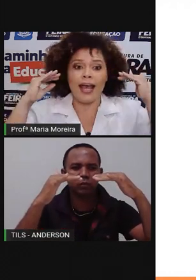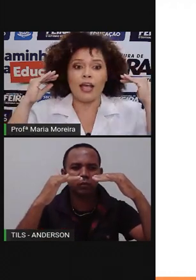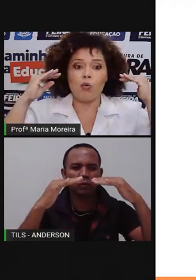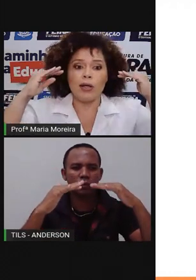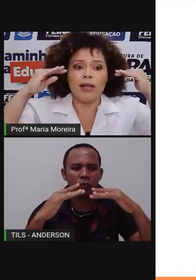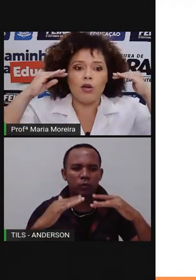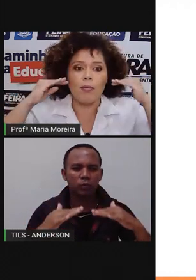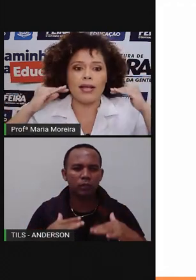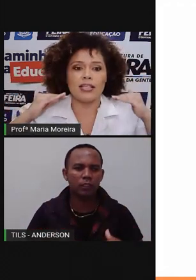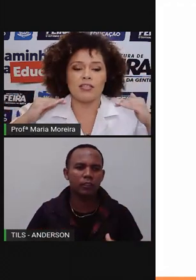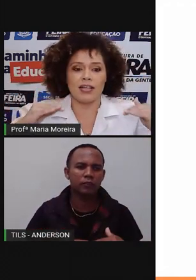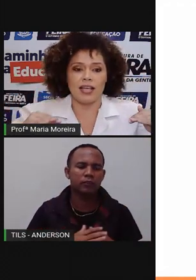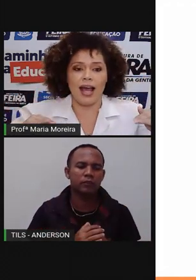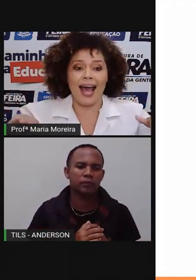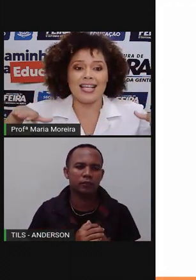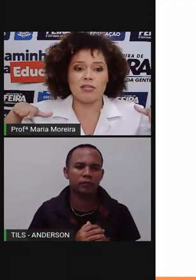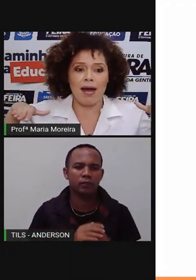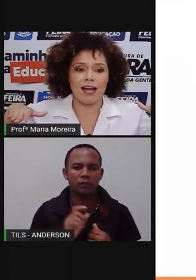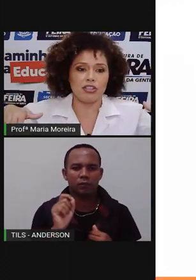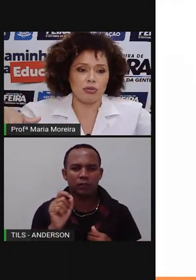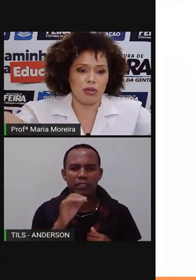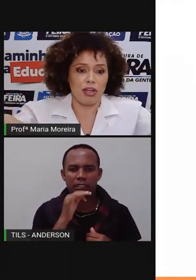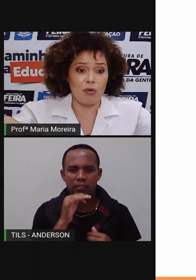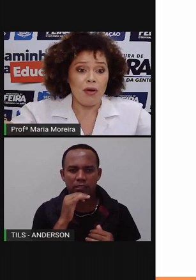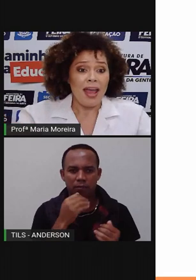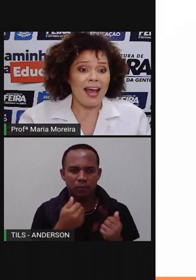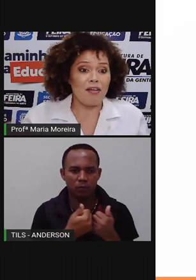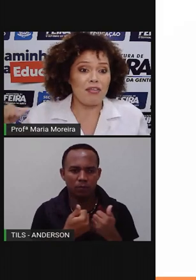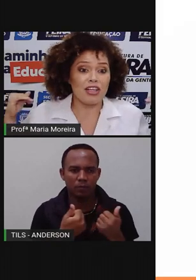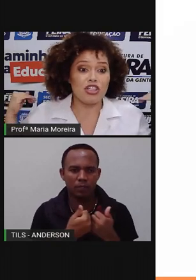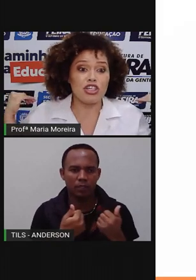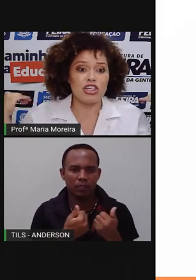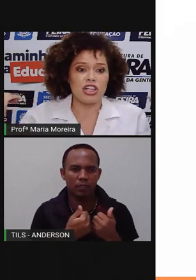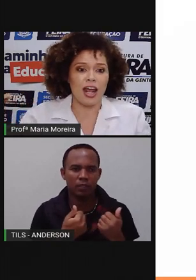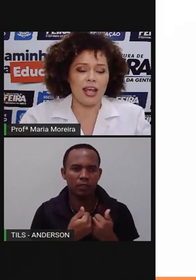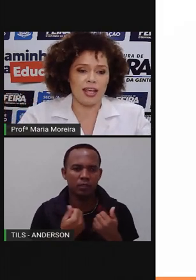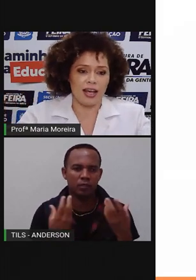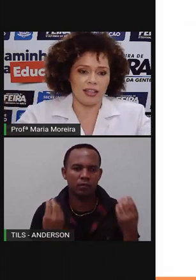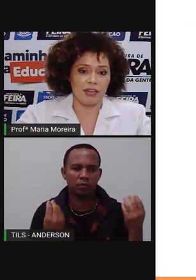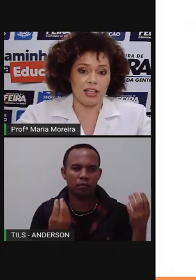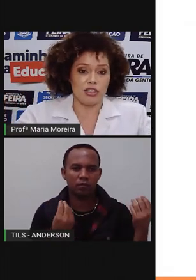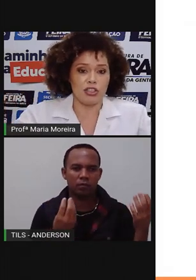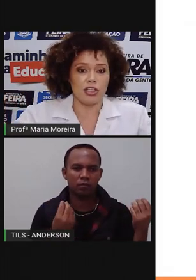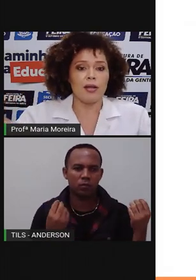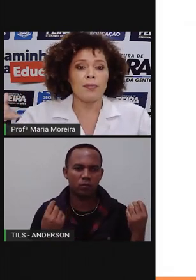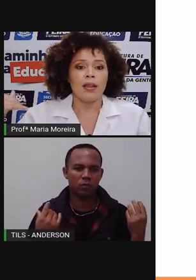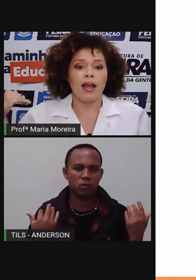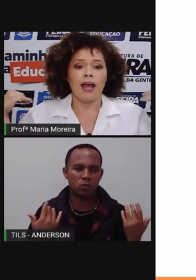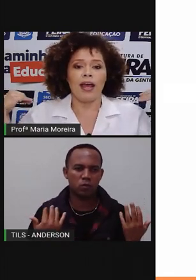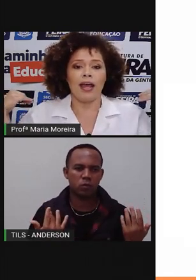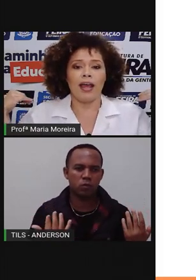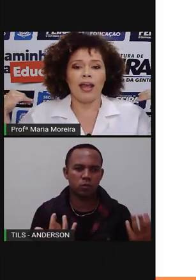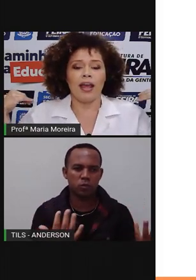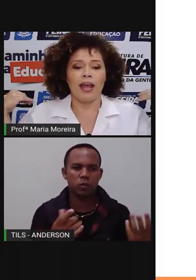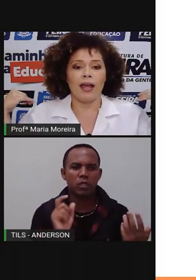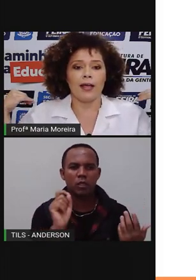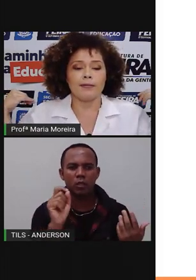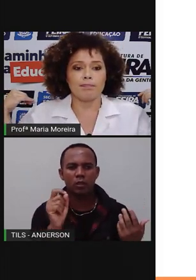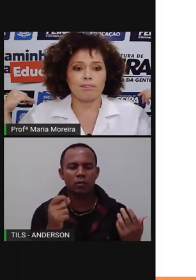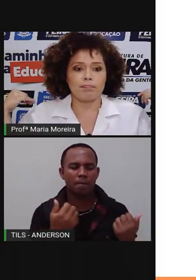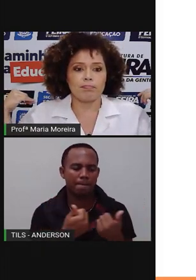e aí, quando ele começa a esvaziar, as margens do rio, ela fica cheia, na verdade, de, é,